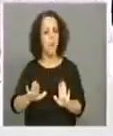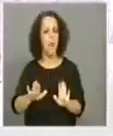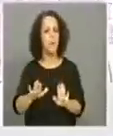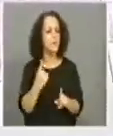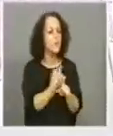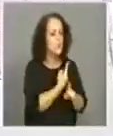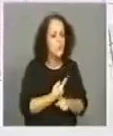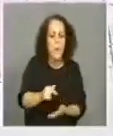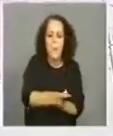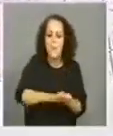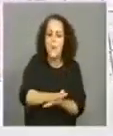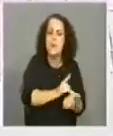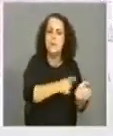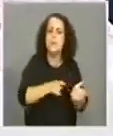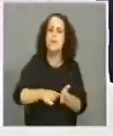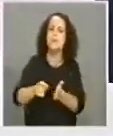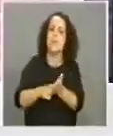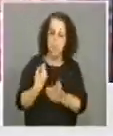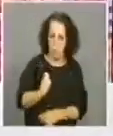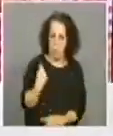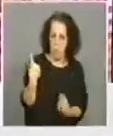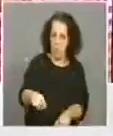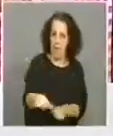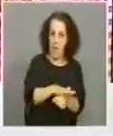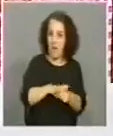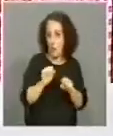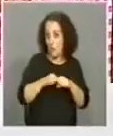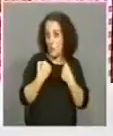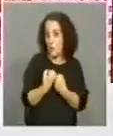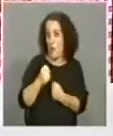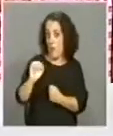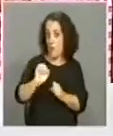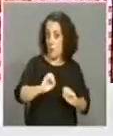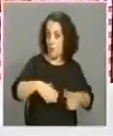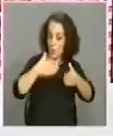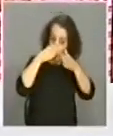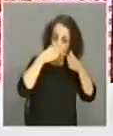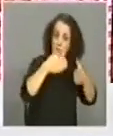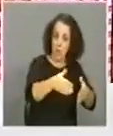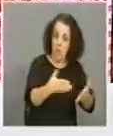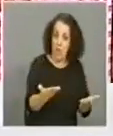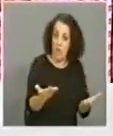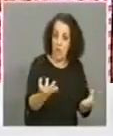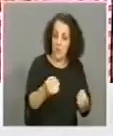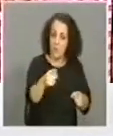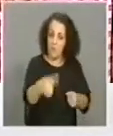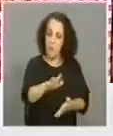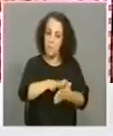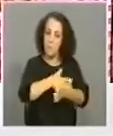básicas e portanto a área social sem dúvida alguma que será uma prioridade vossa e portanto tem também um plano